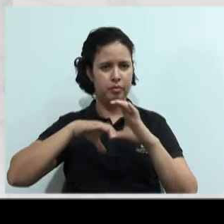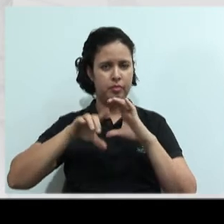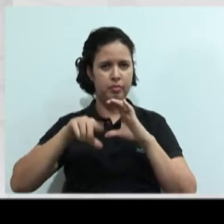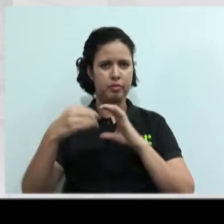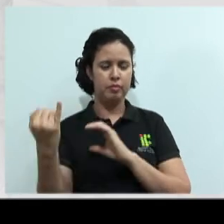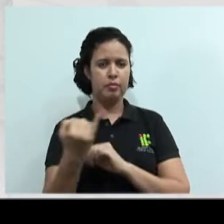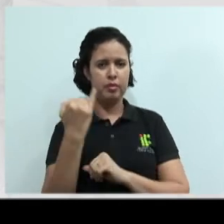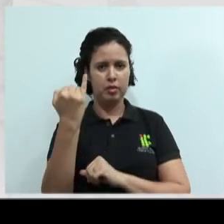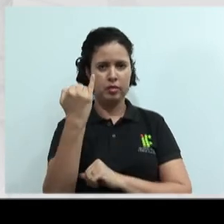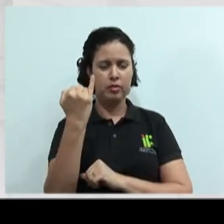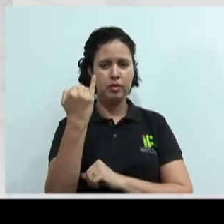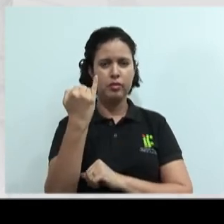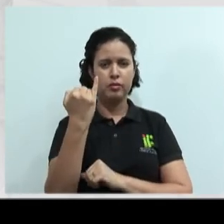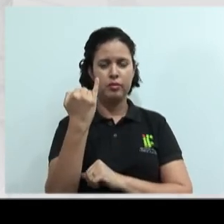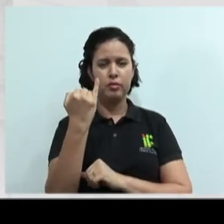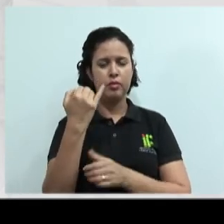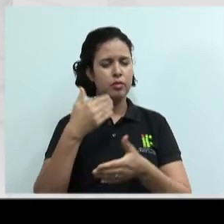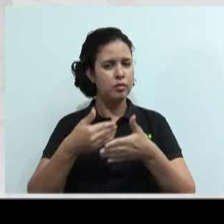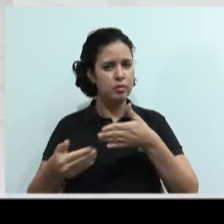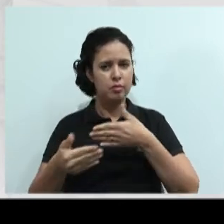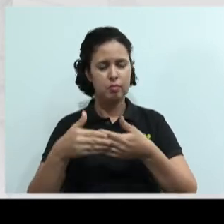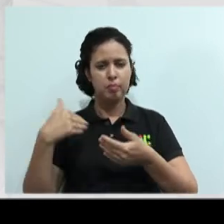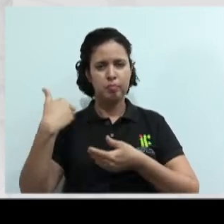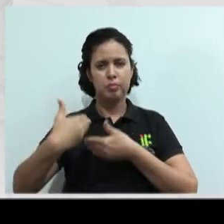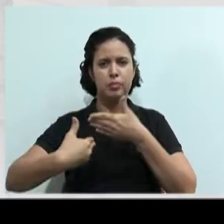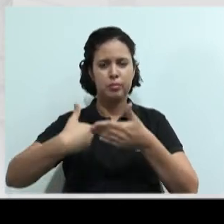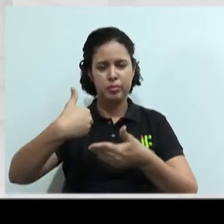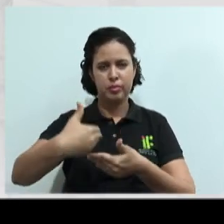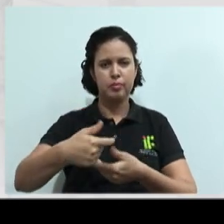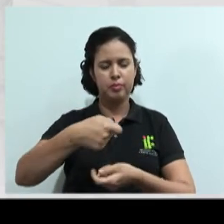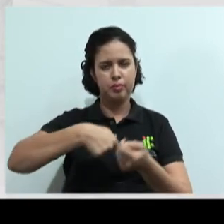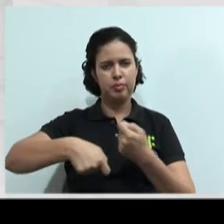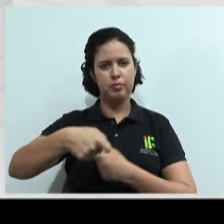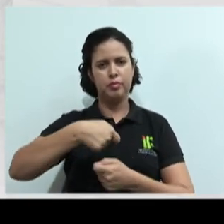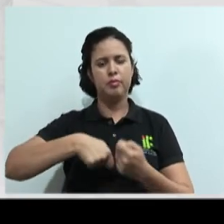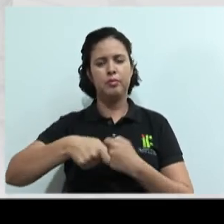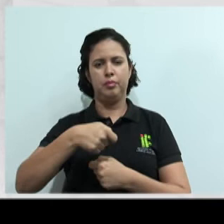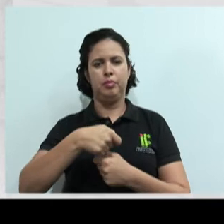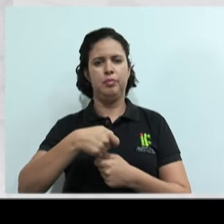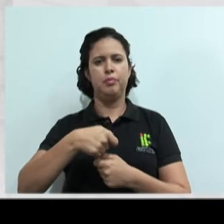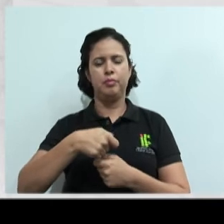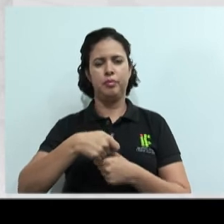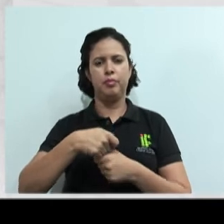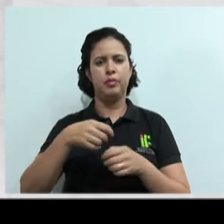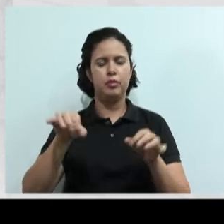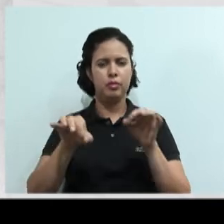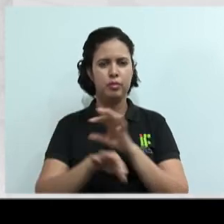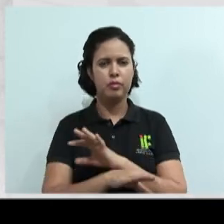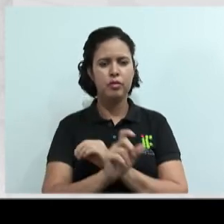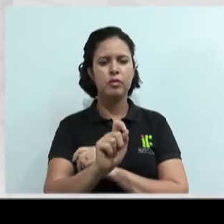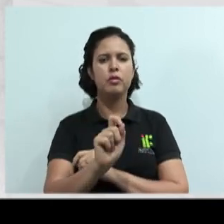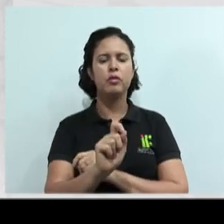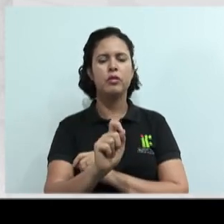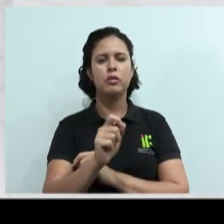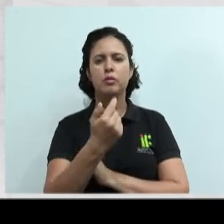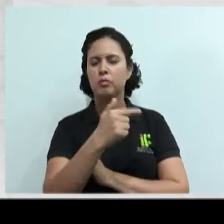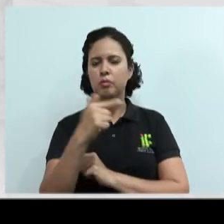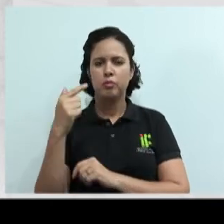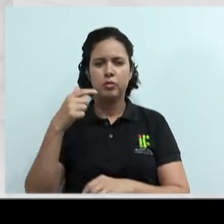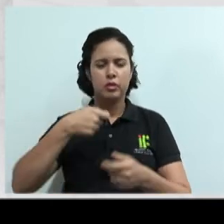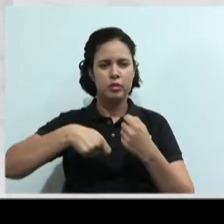muito importante em qualquer processo aí da negociação. E a conclusão é que não existe